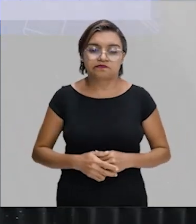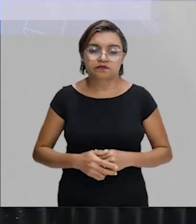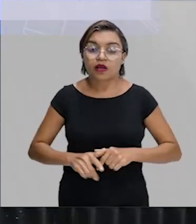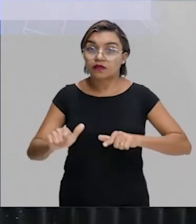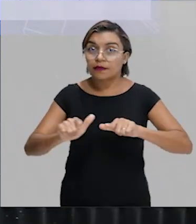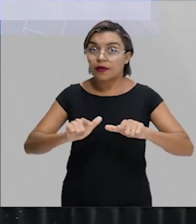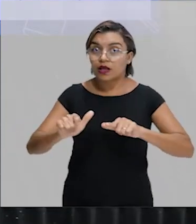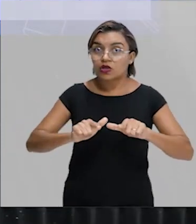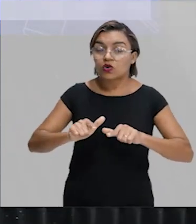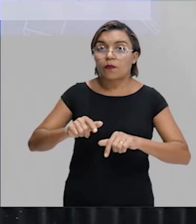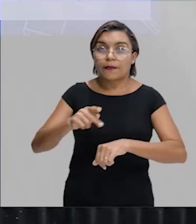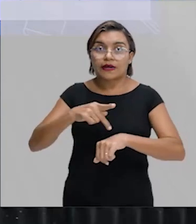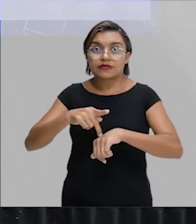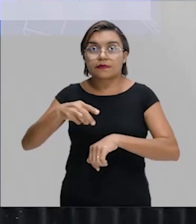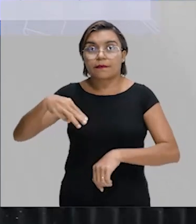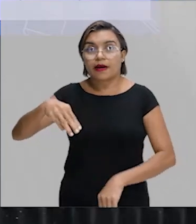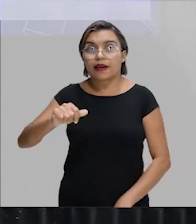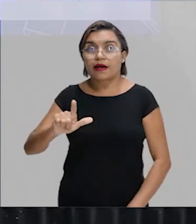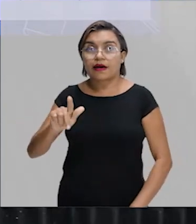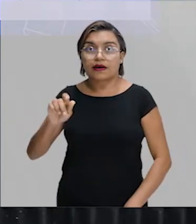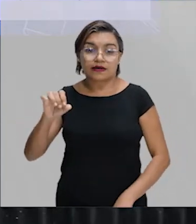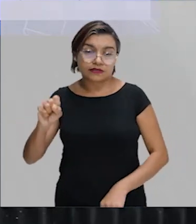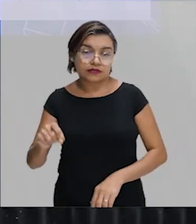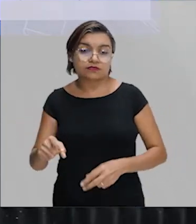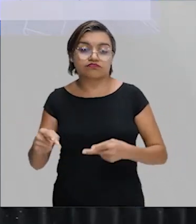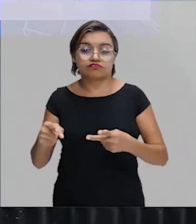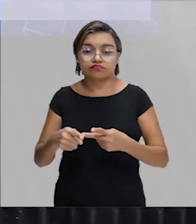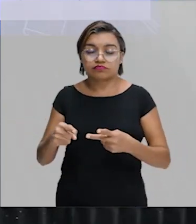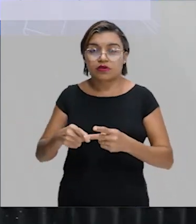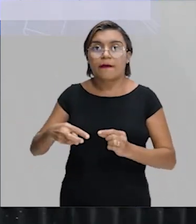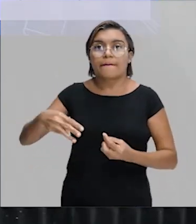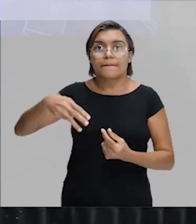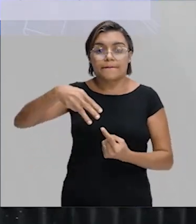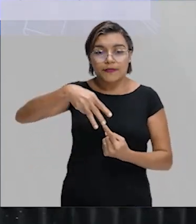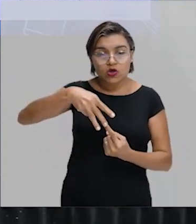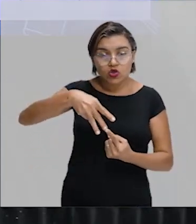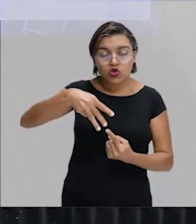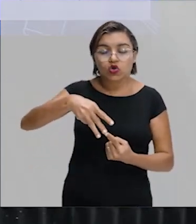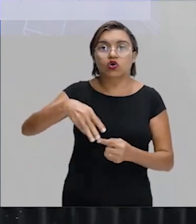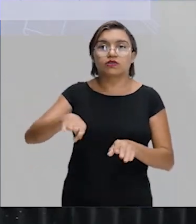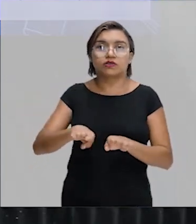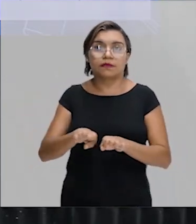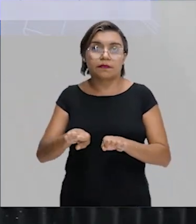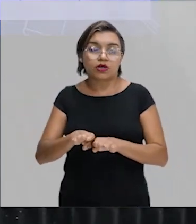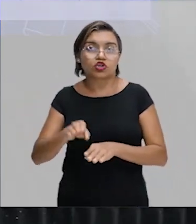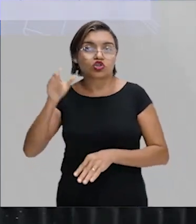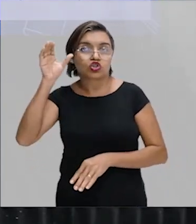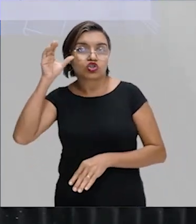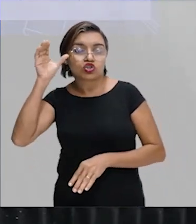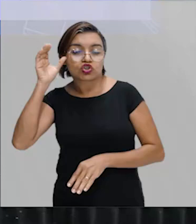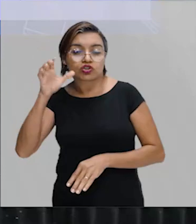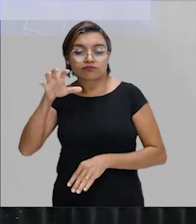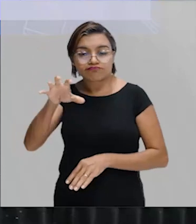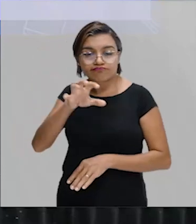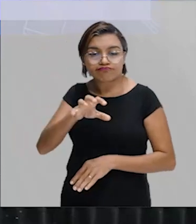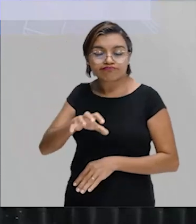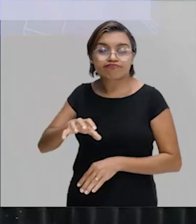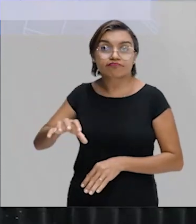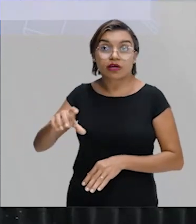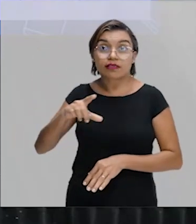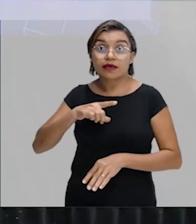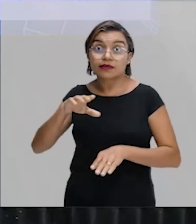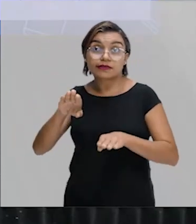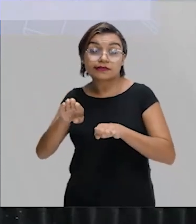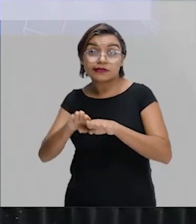trabalhadores da Malásia, trabalhadores do McDonald's, trabalhadores, ele cita trabalhadores da China, regiões onde você tem ali uma grande